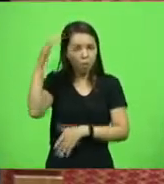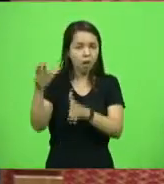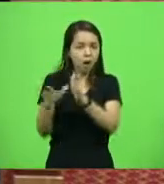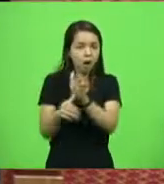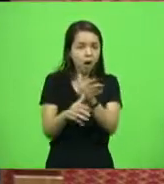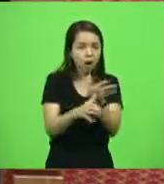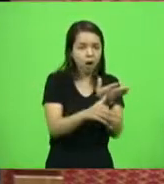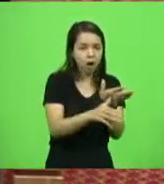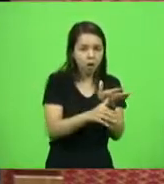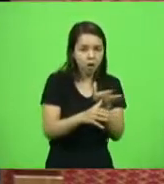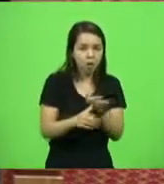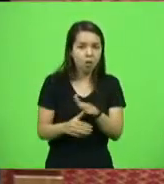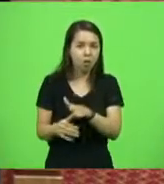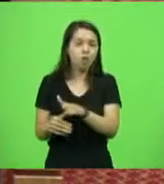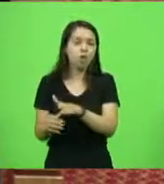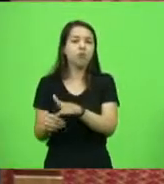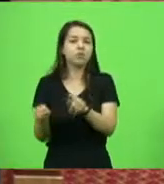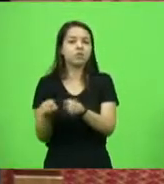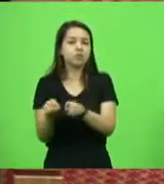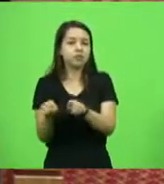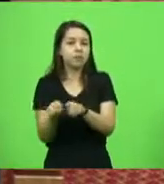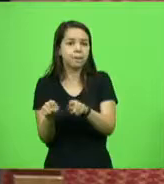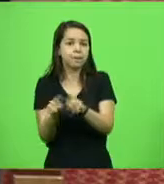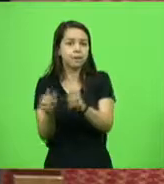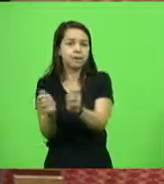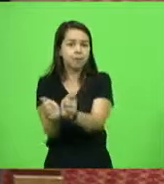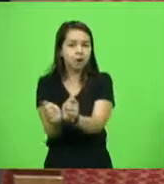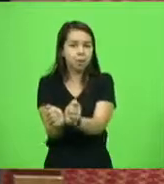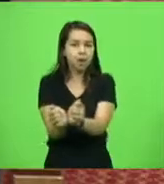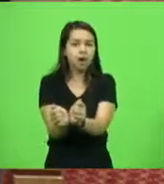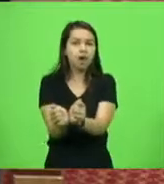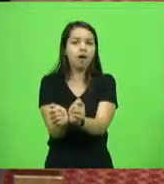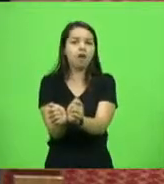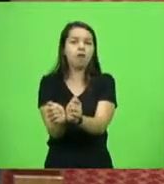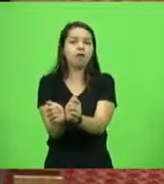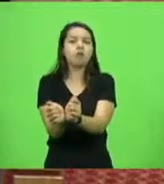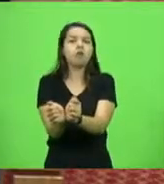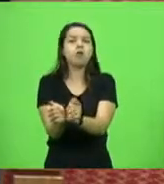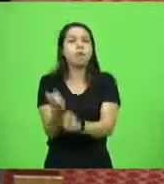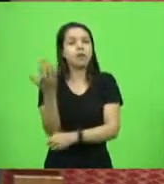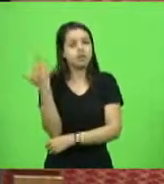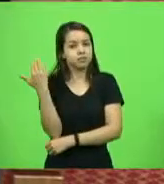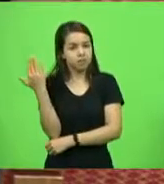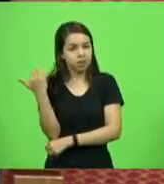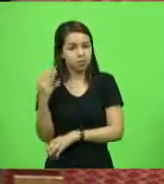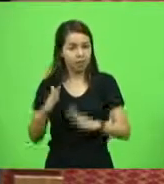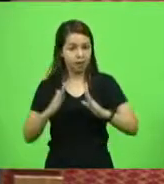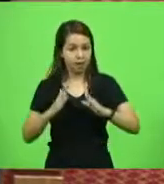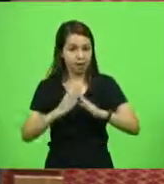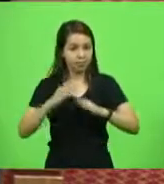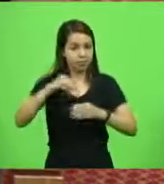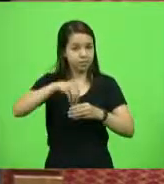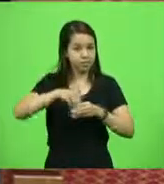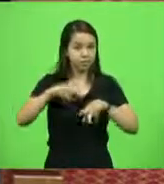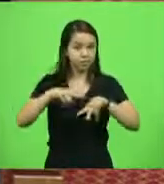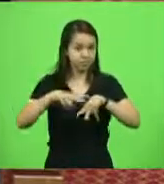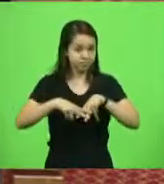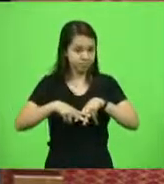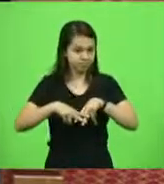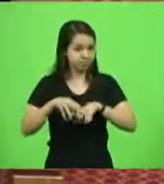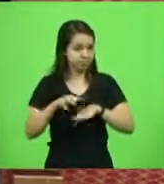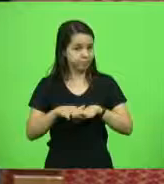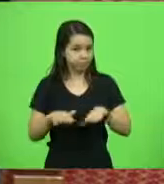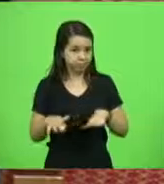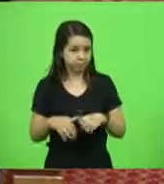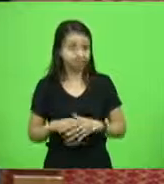sendo indiciado. Na época encontrava-se em prisão domiciliar, com todos esses crimes lá ele andava. Depois